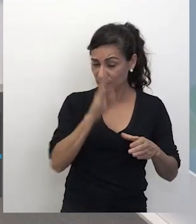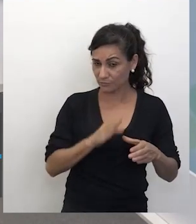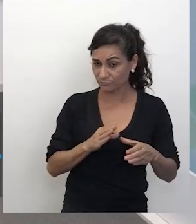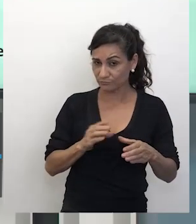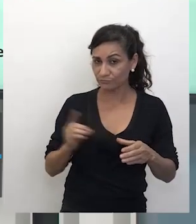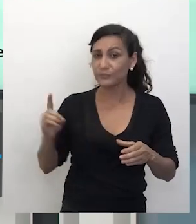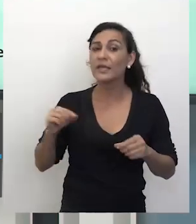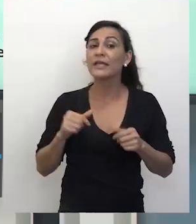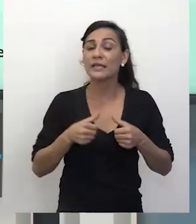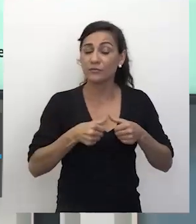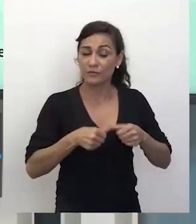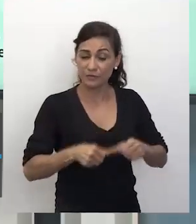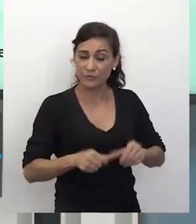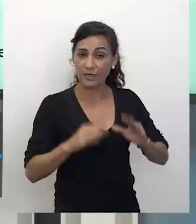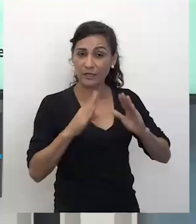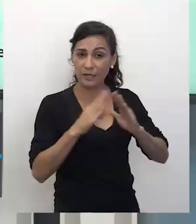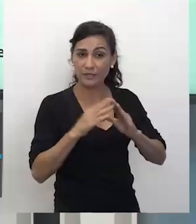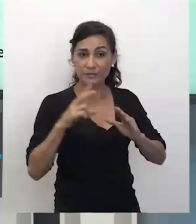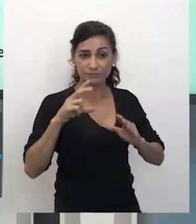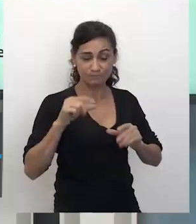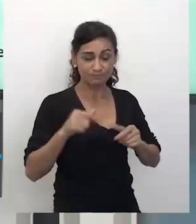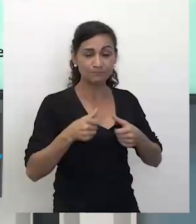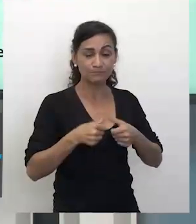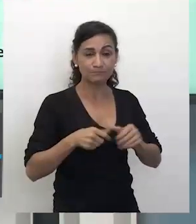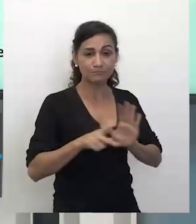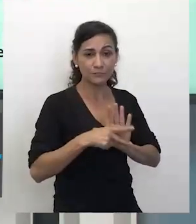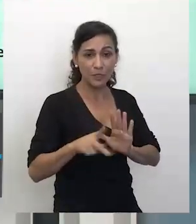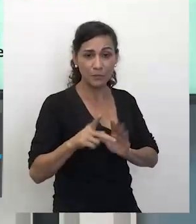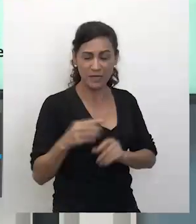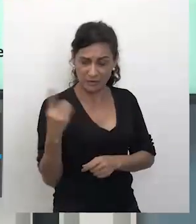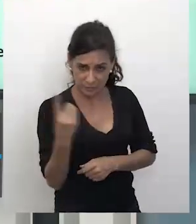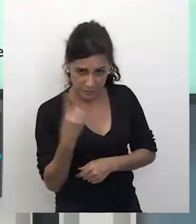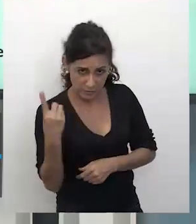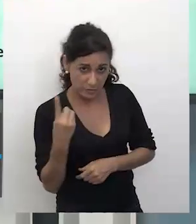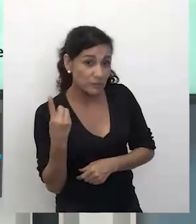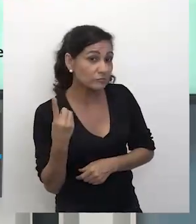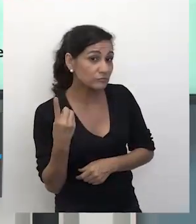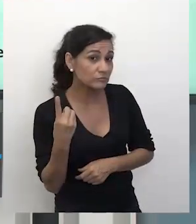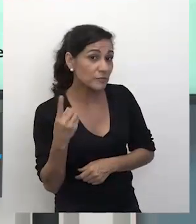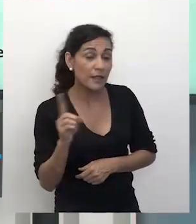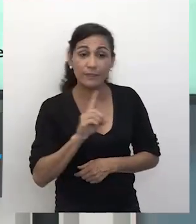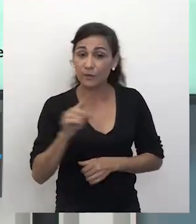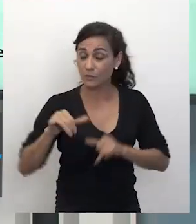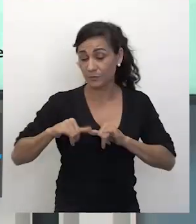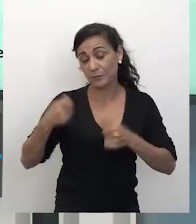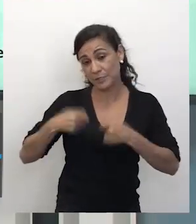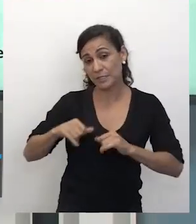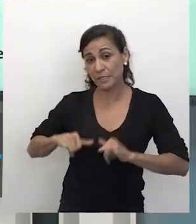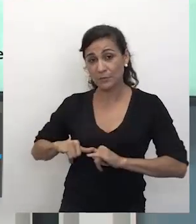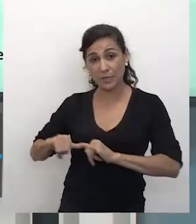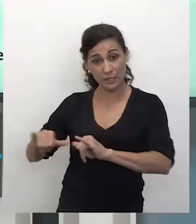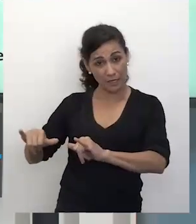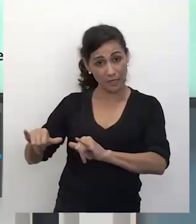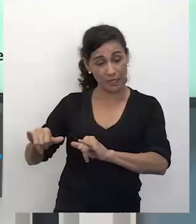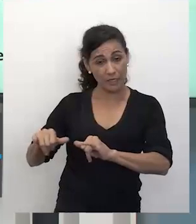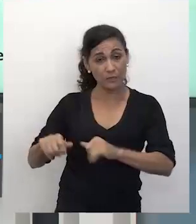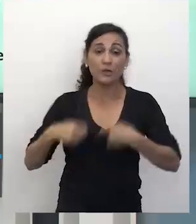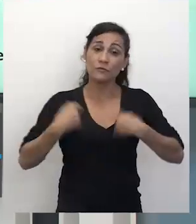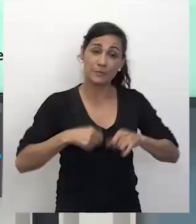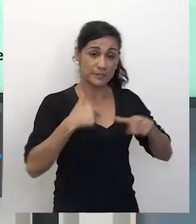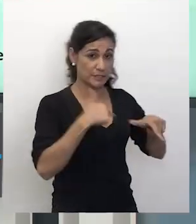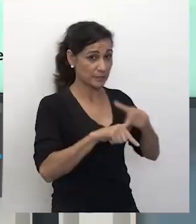ele vai se estabelecer. E ele vai viver isolado? Não. Ele vai precisar ir no supermercado, ele vai precisar trabalhar,